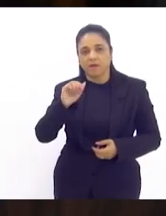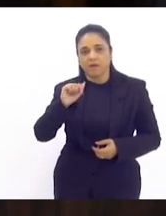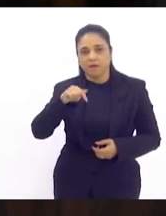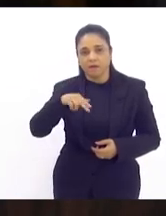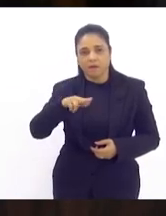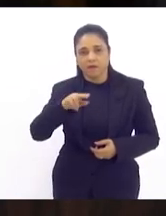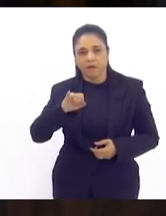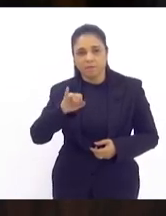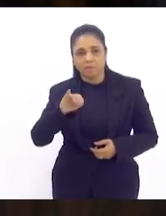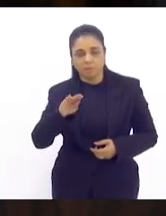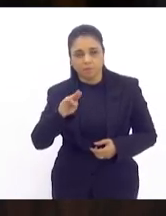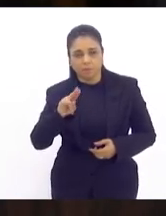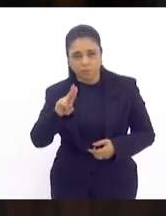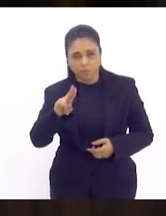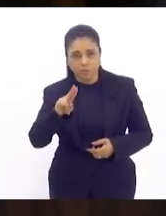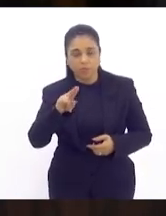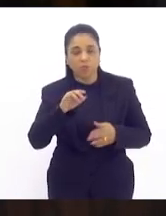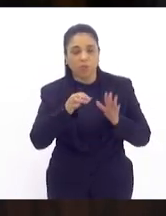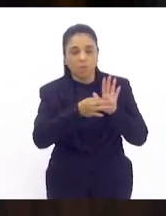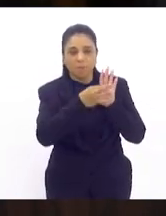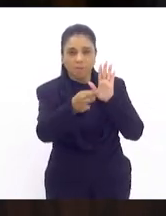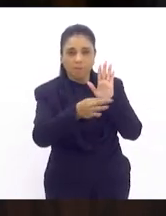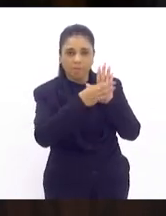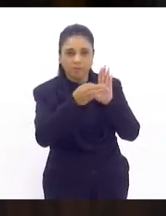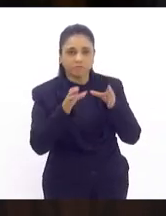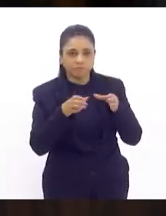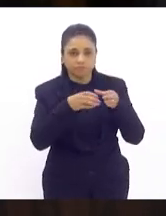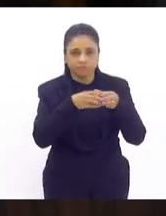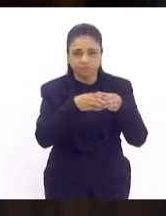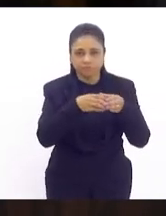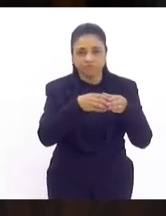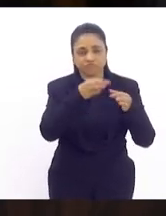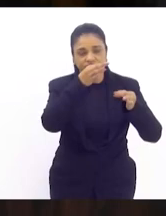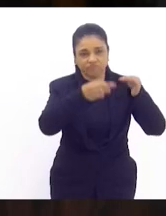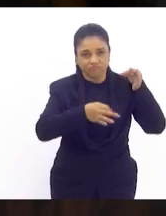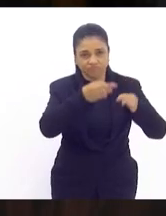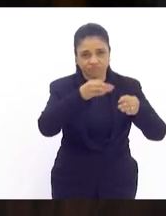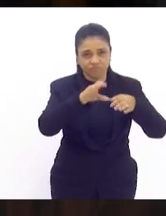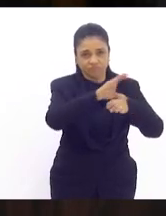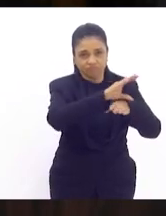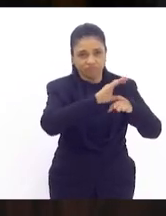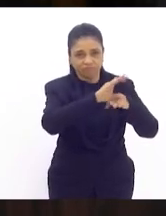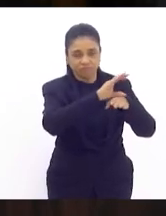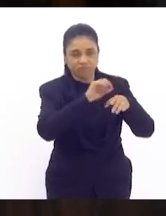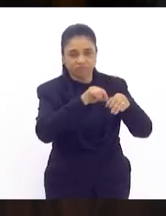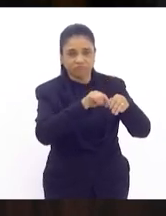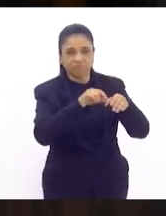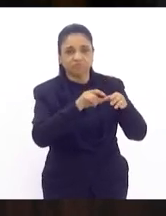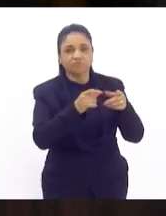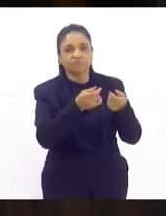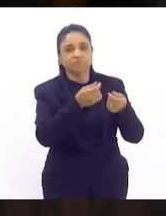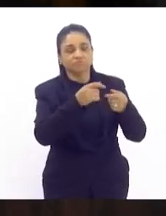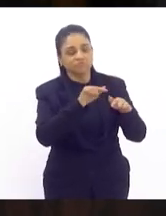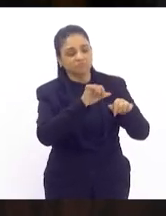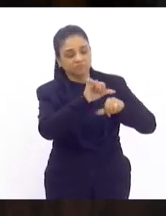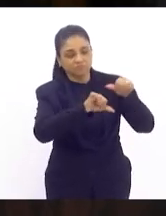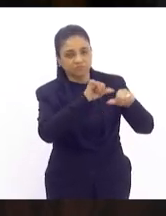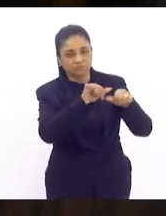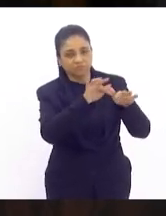da comissão de indicação legislativa pela transformação de indicação simples